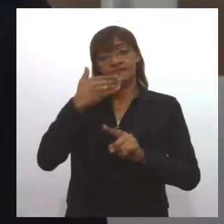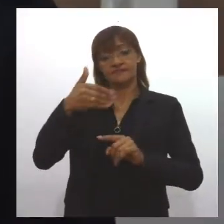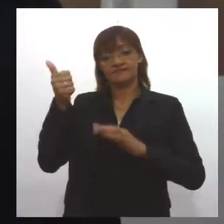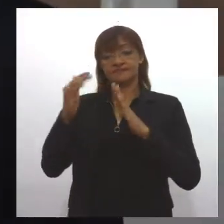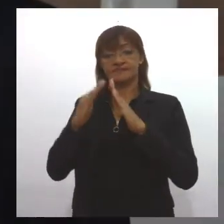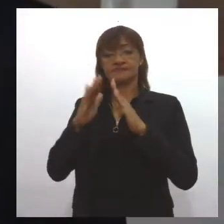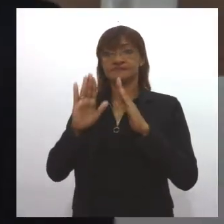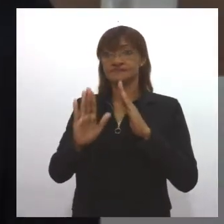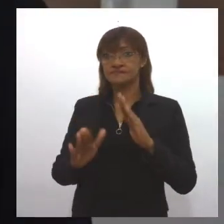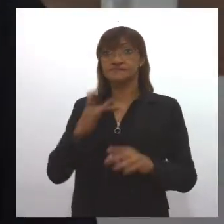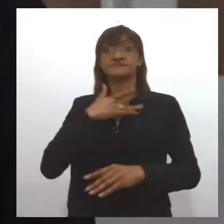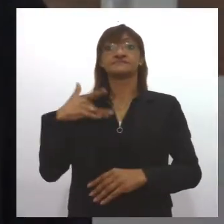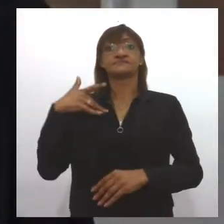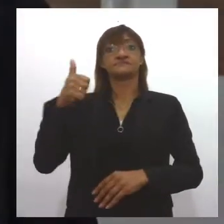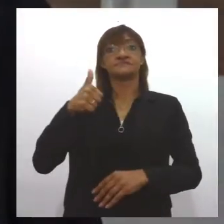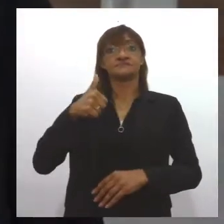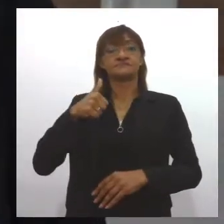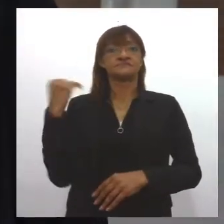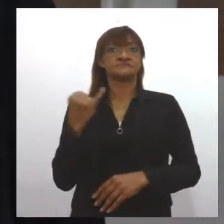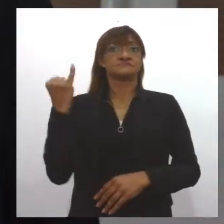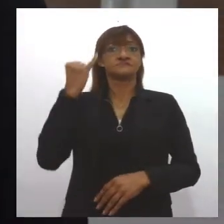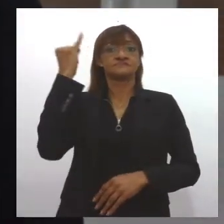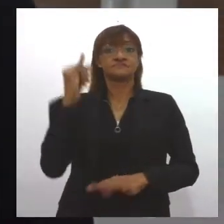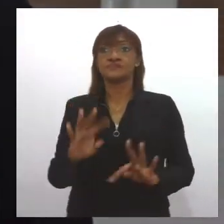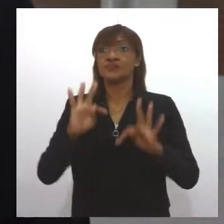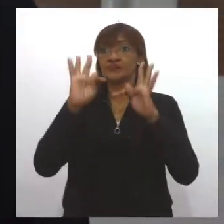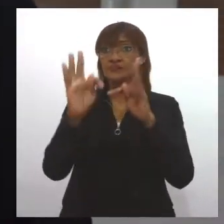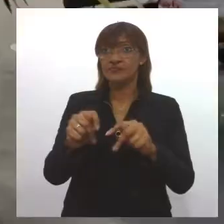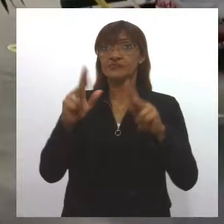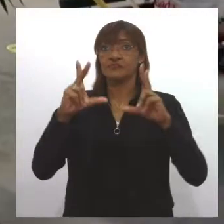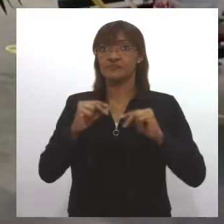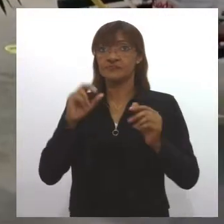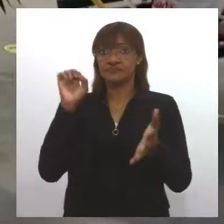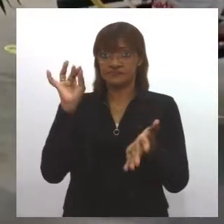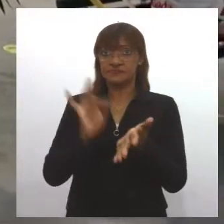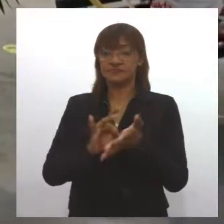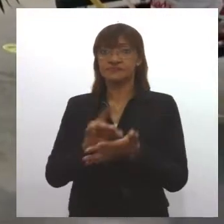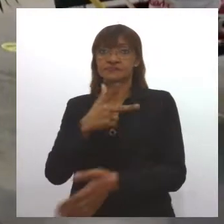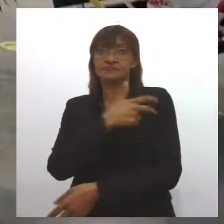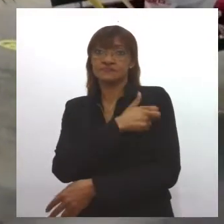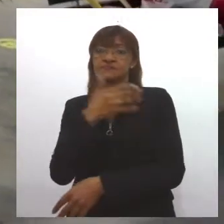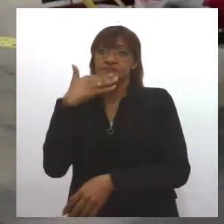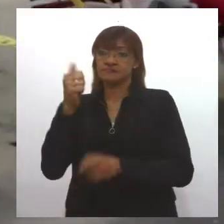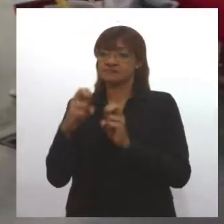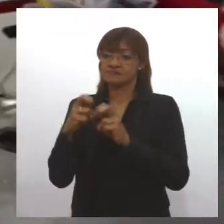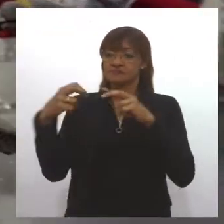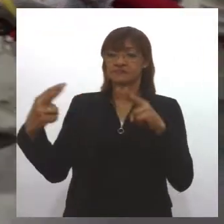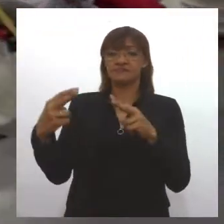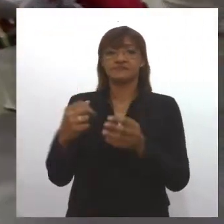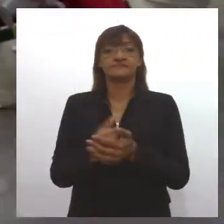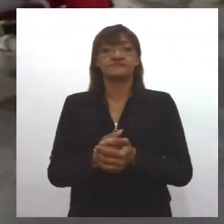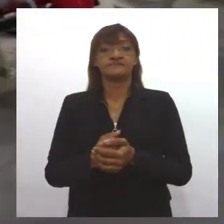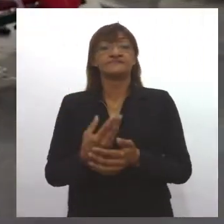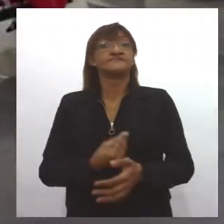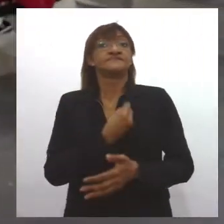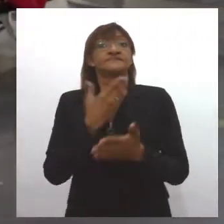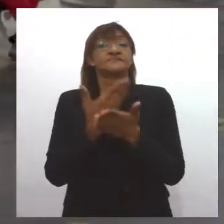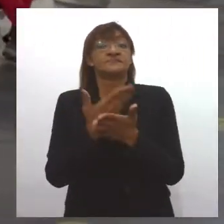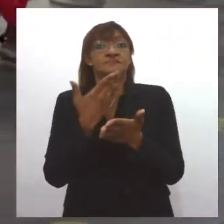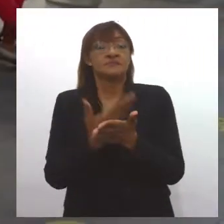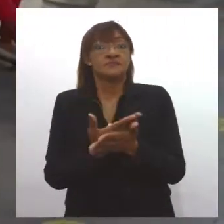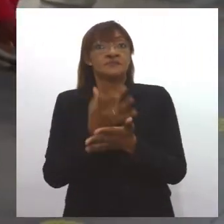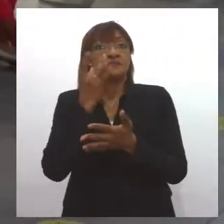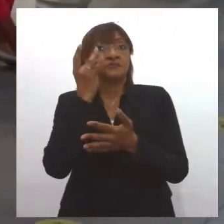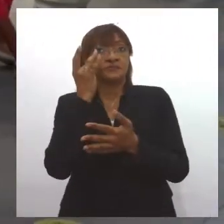saúde é mais importante e até estarmos todos vacinados é melhor que fique online. Retornar presencialmente e seguir estudando de casa